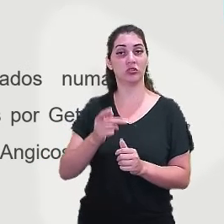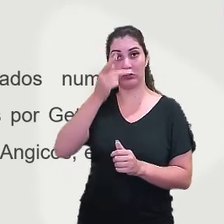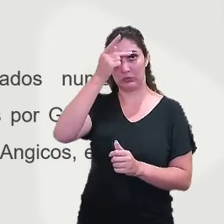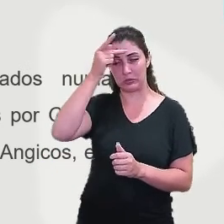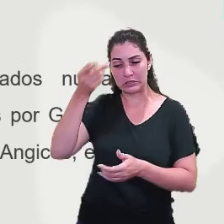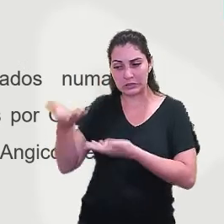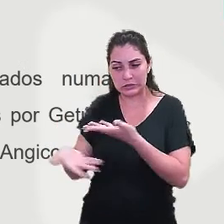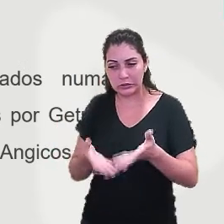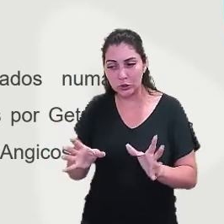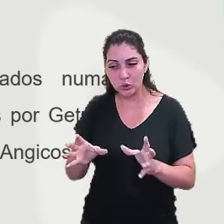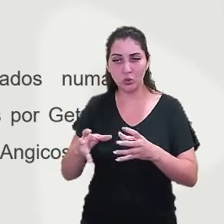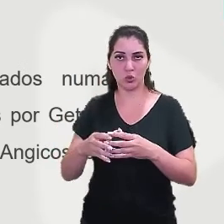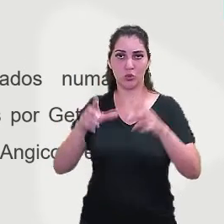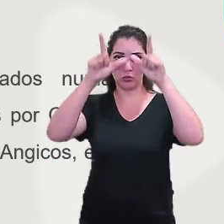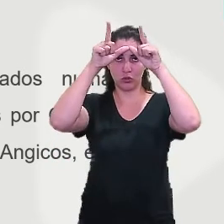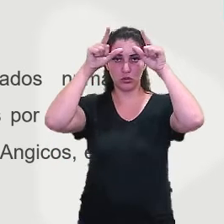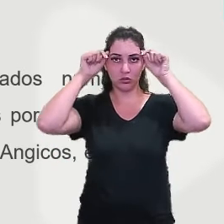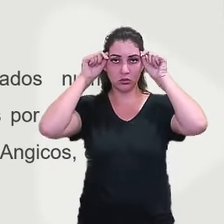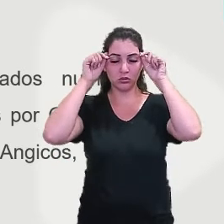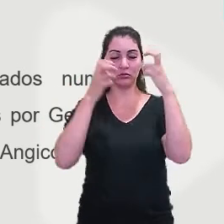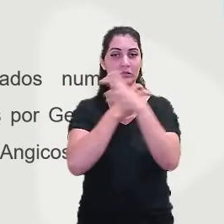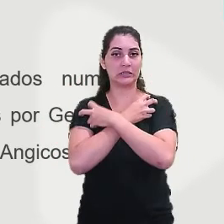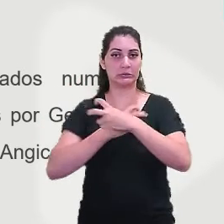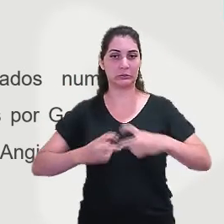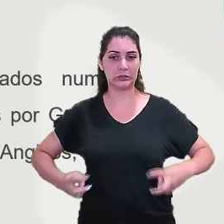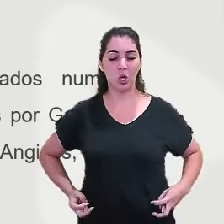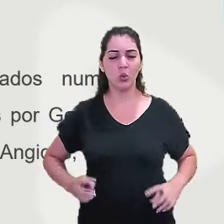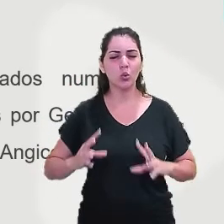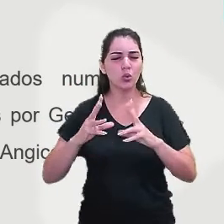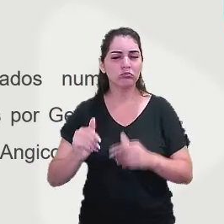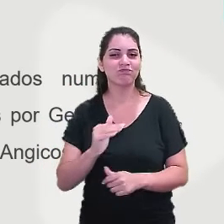de Lampião foram brutalmente assassinados.